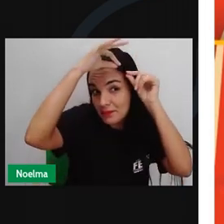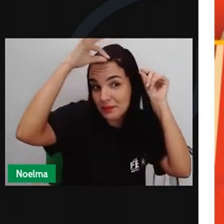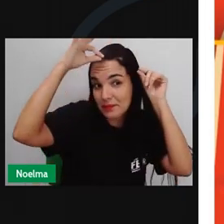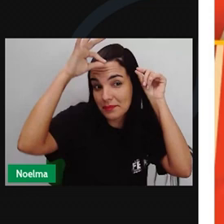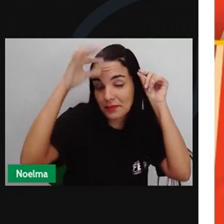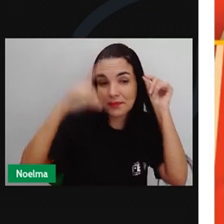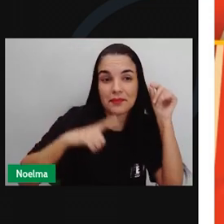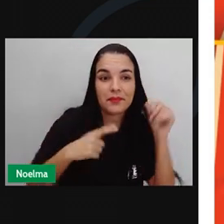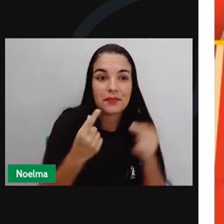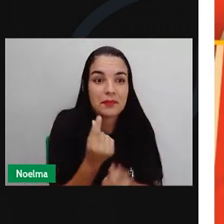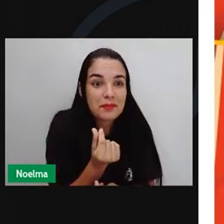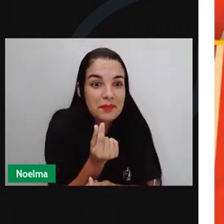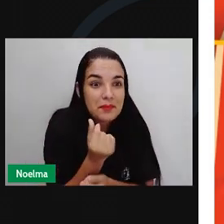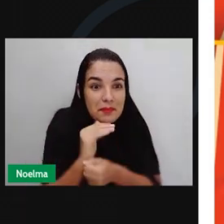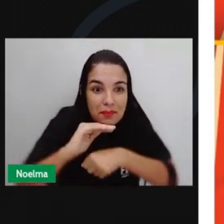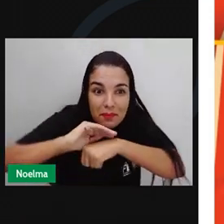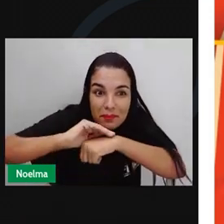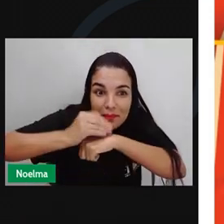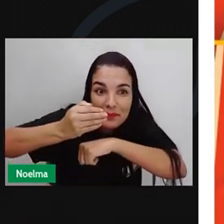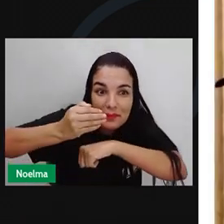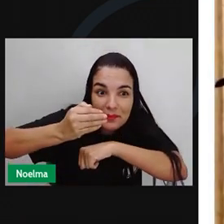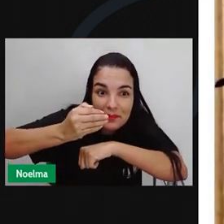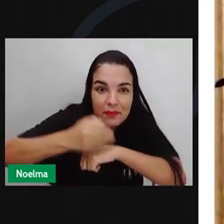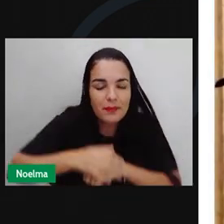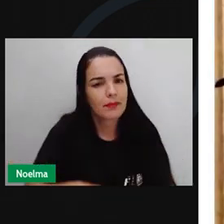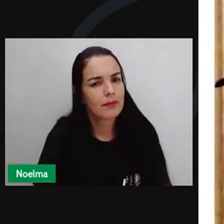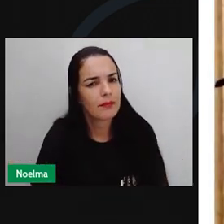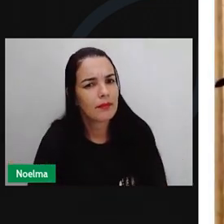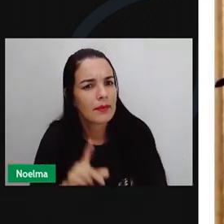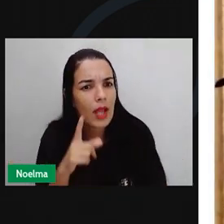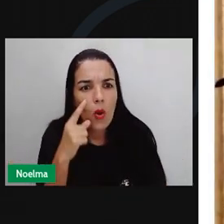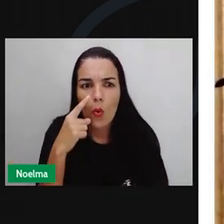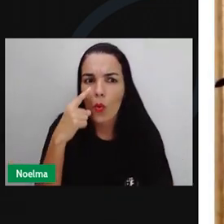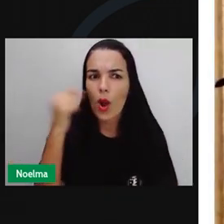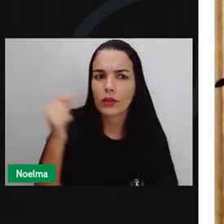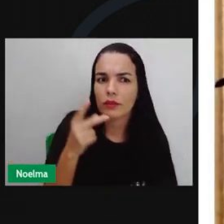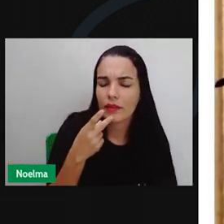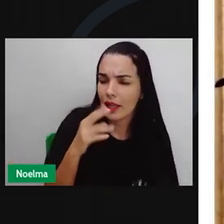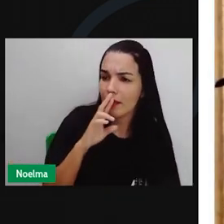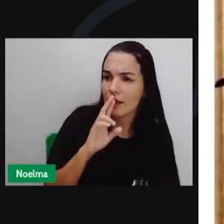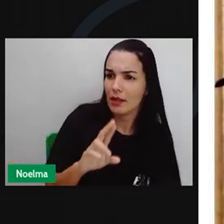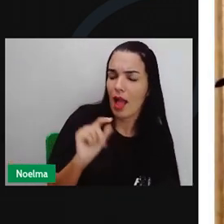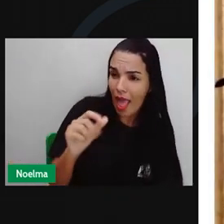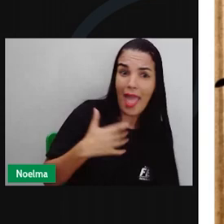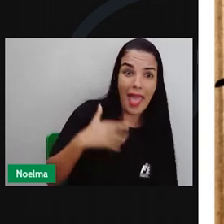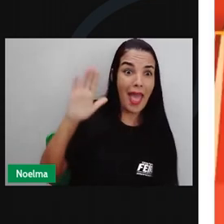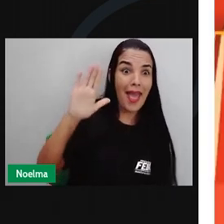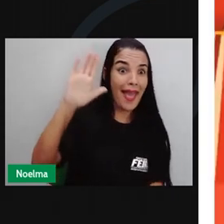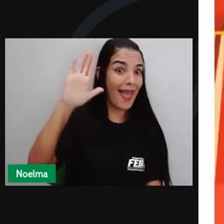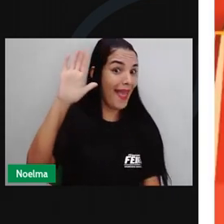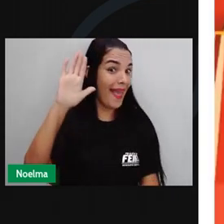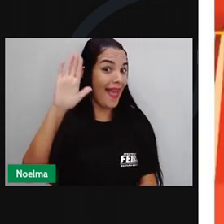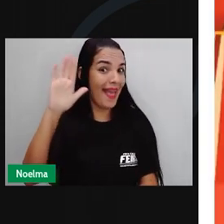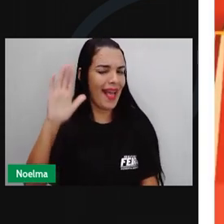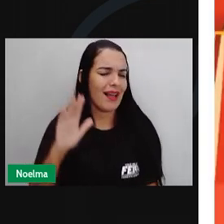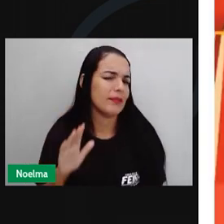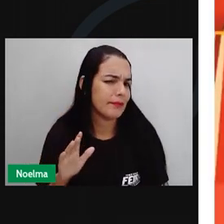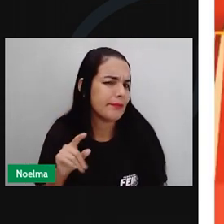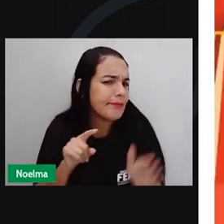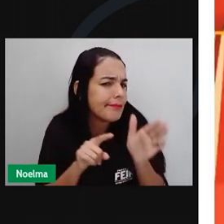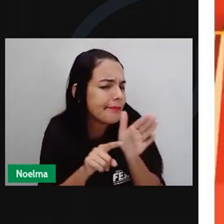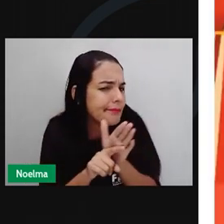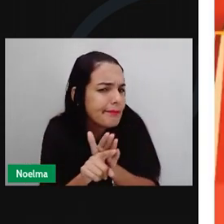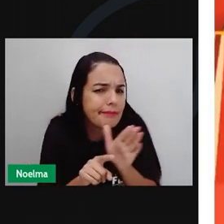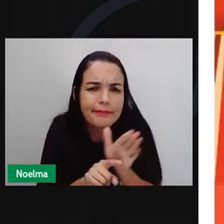no cabelo e dinheiro na caixinha? O rato respondeu. Eu, eu quero! Ai,